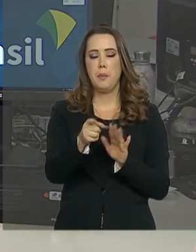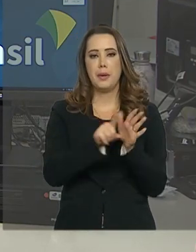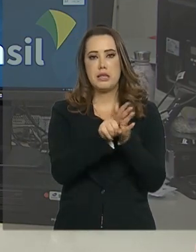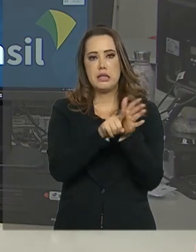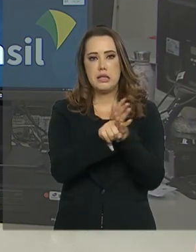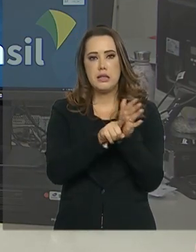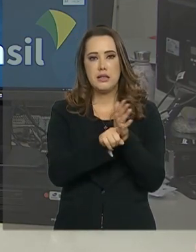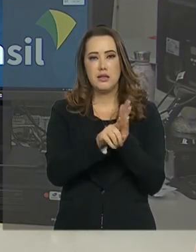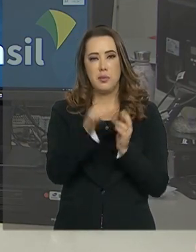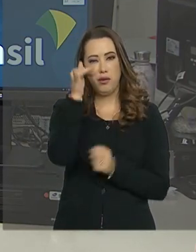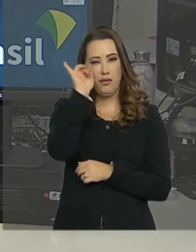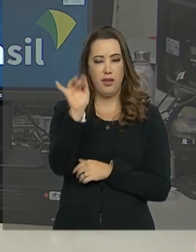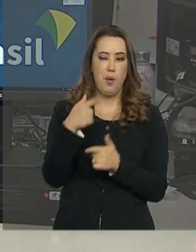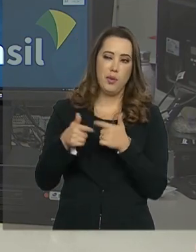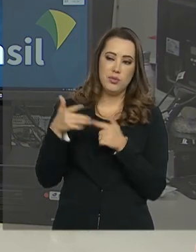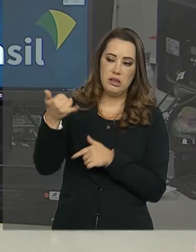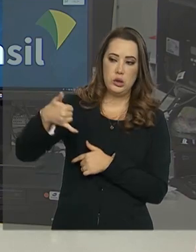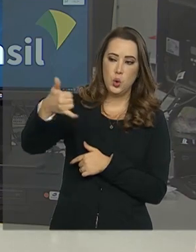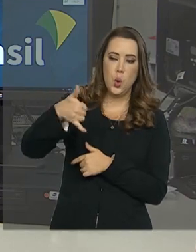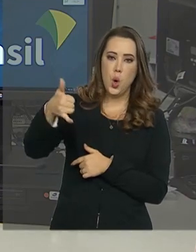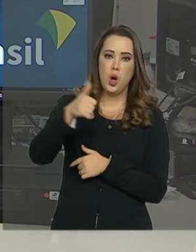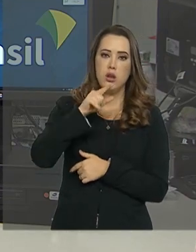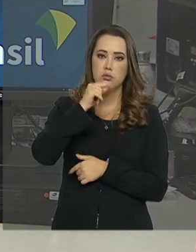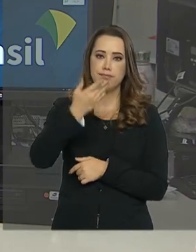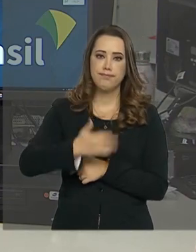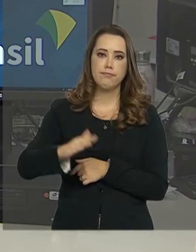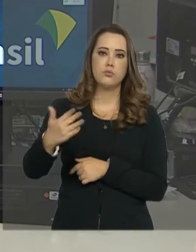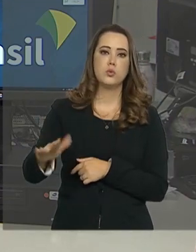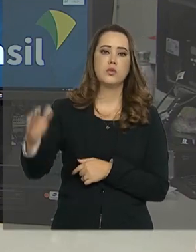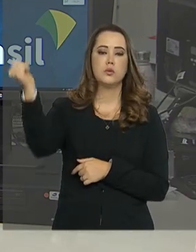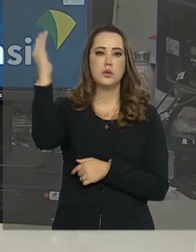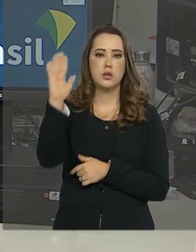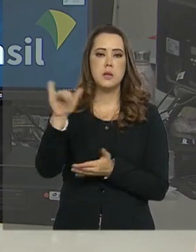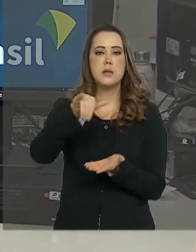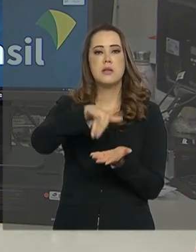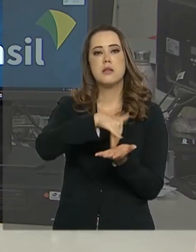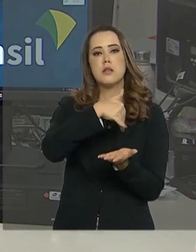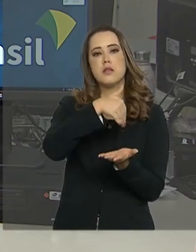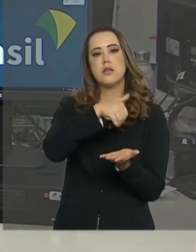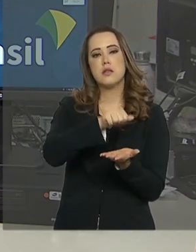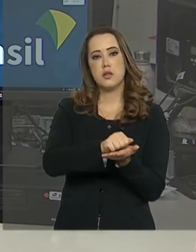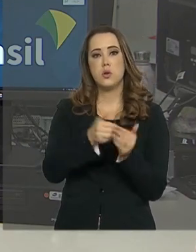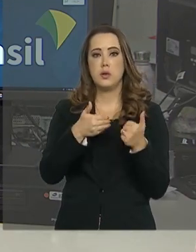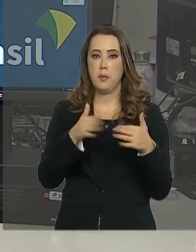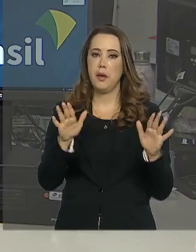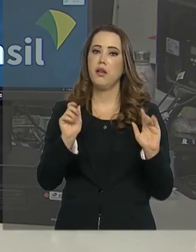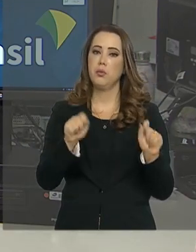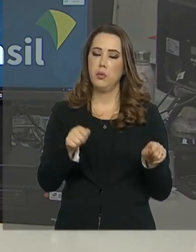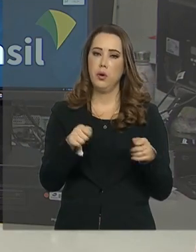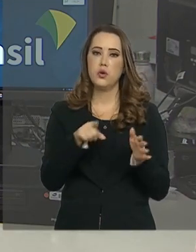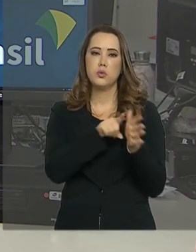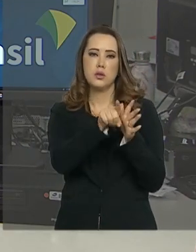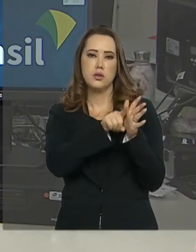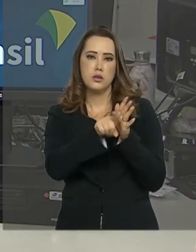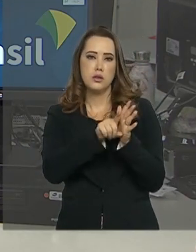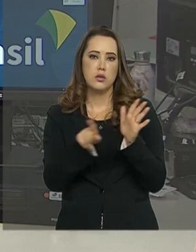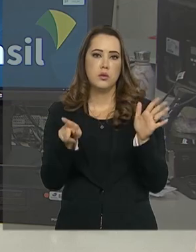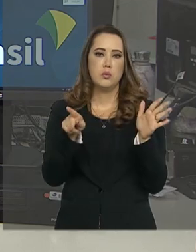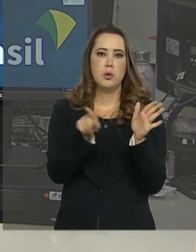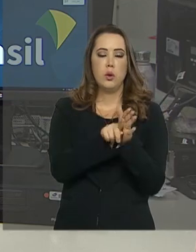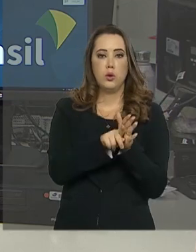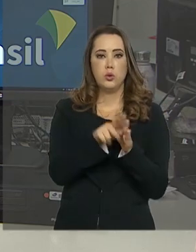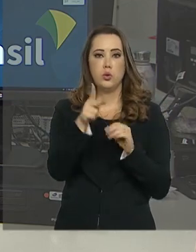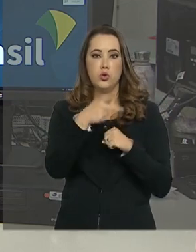combater o derramamento de óleo nas praias brasileiras. As inscrições já estão abertas e podem participar pesquisadores vinculados a